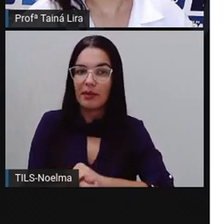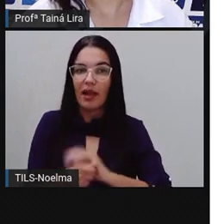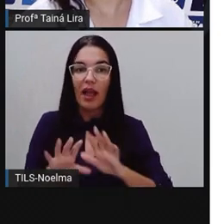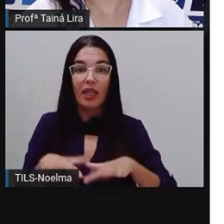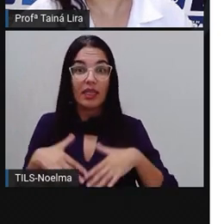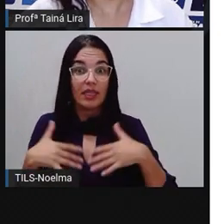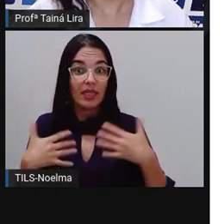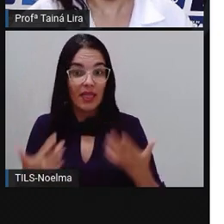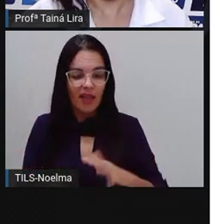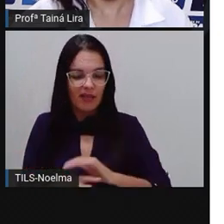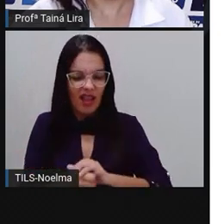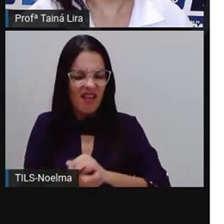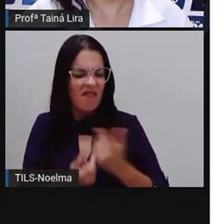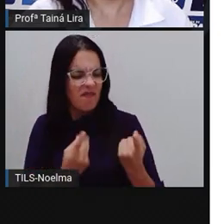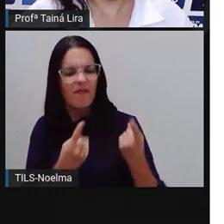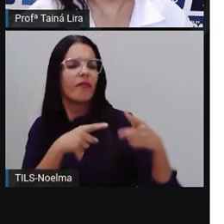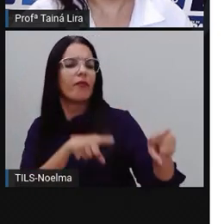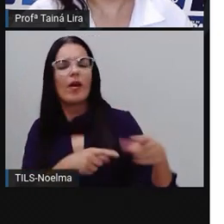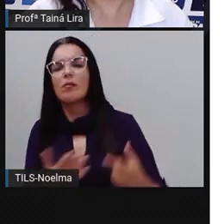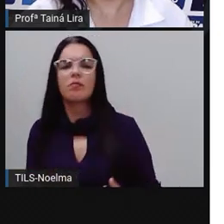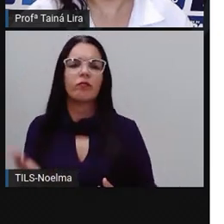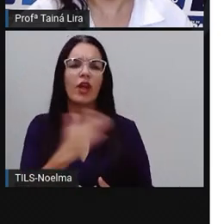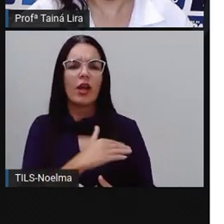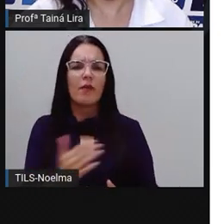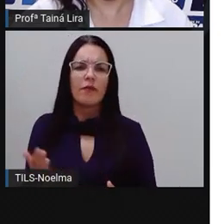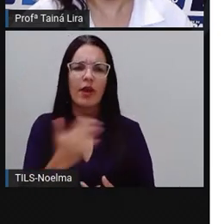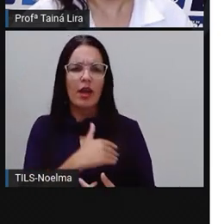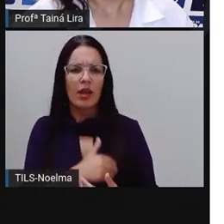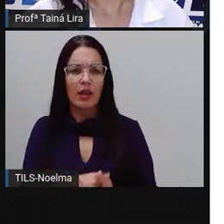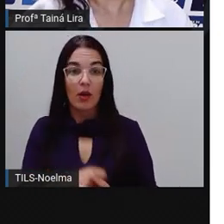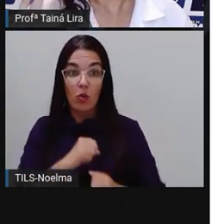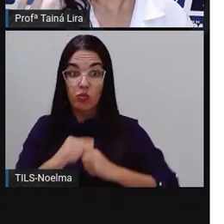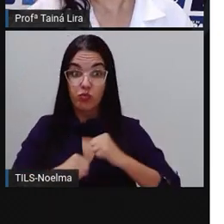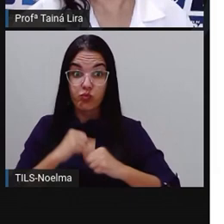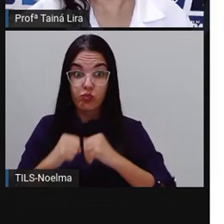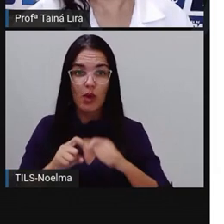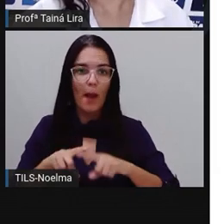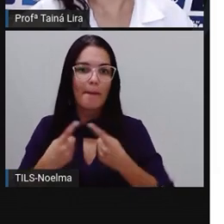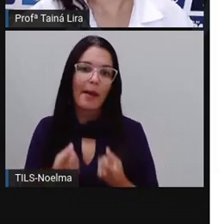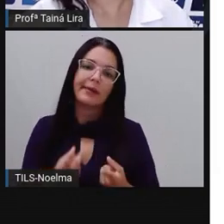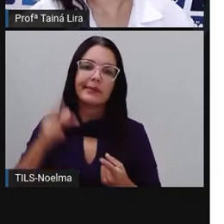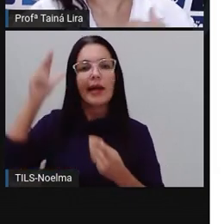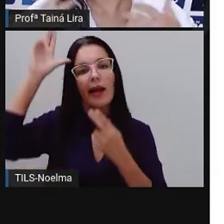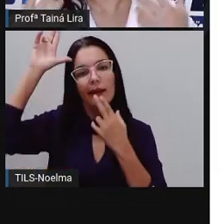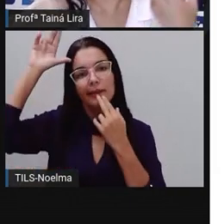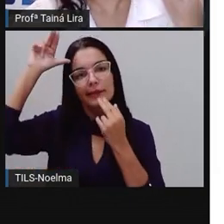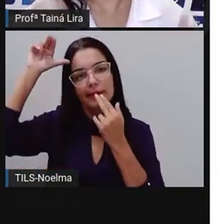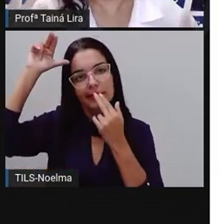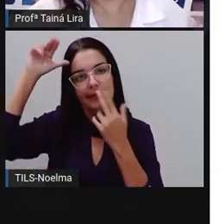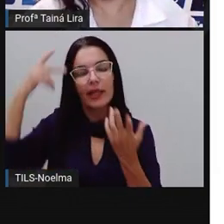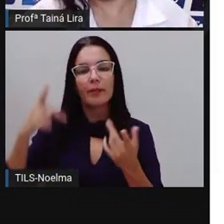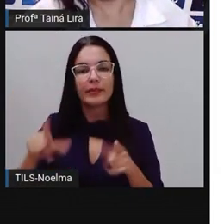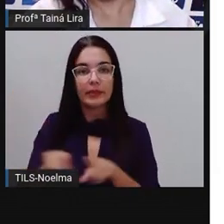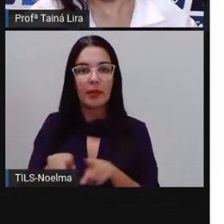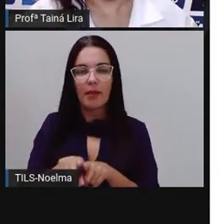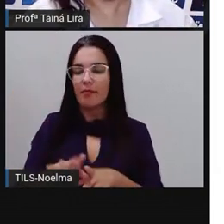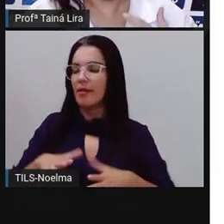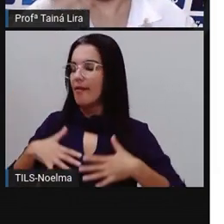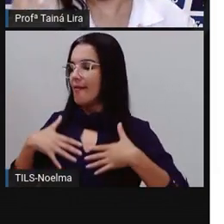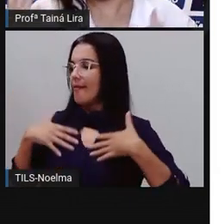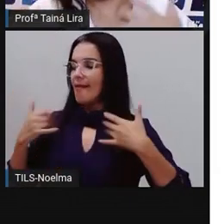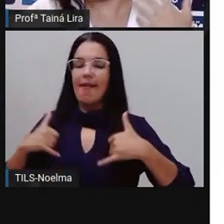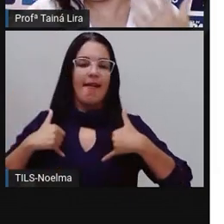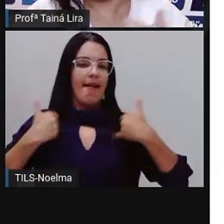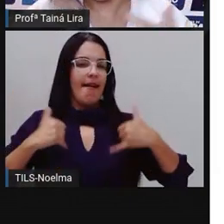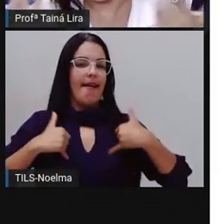tartaruguinha desafiou essa lebre aí para uma corrida, só que a lebre, ela também era muito vaidosa. Ela